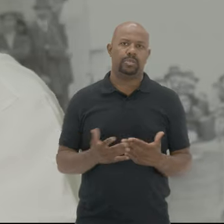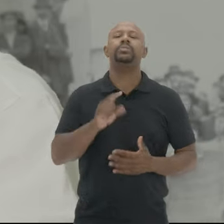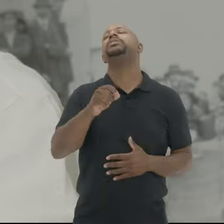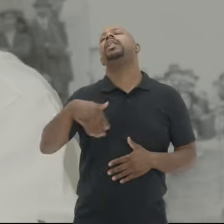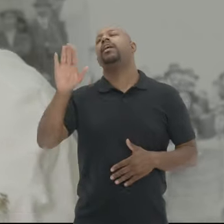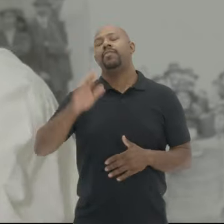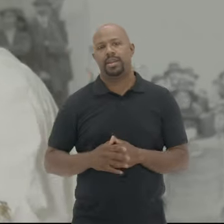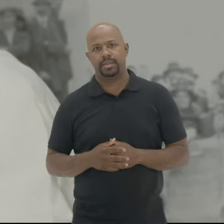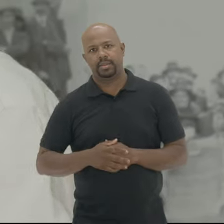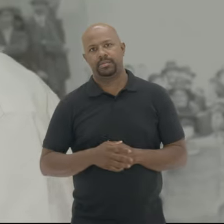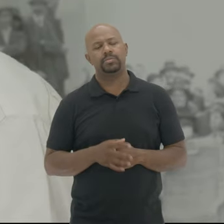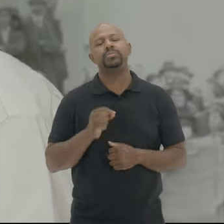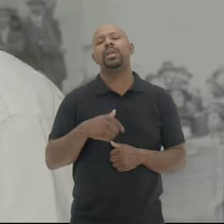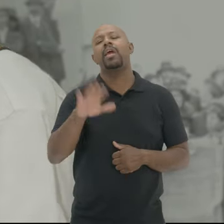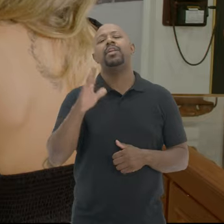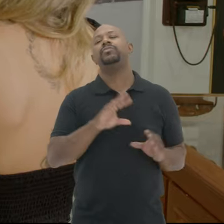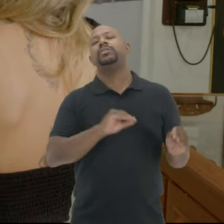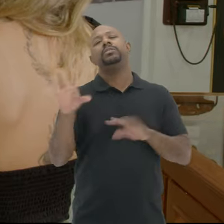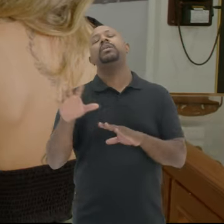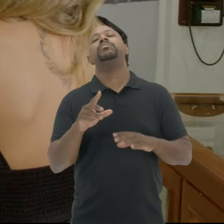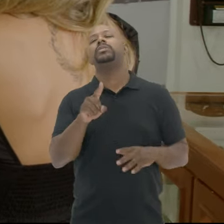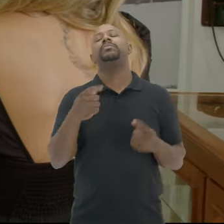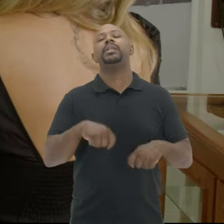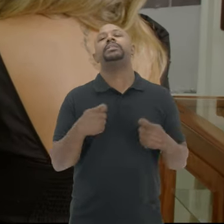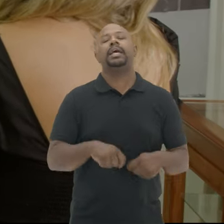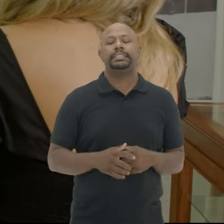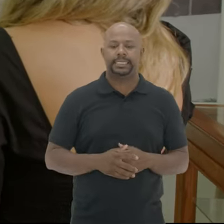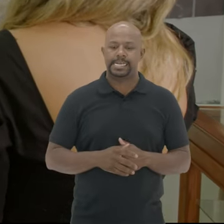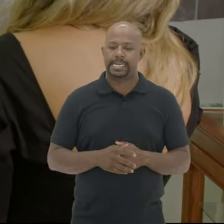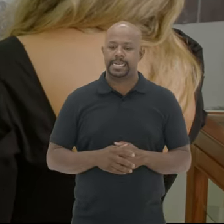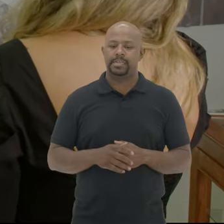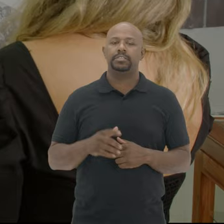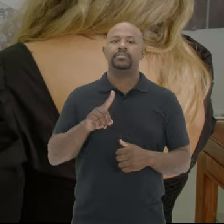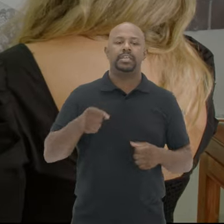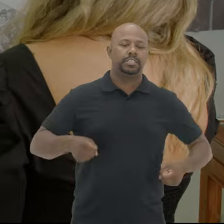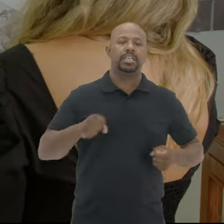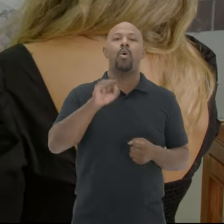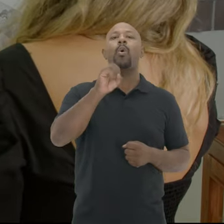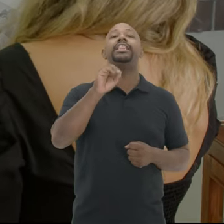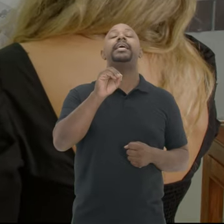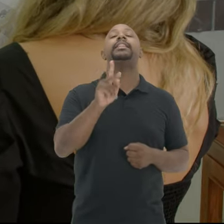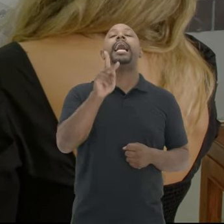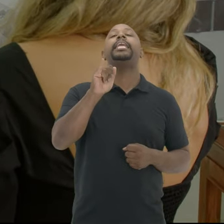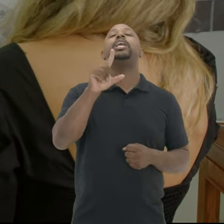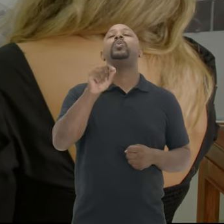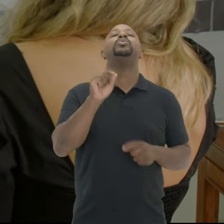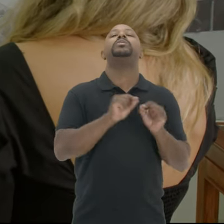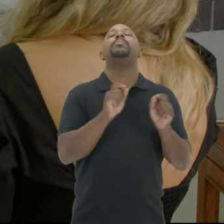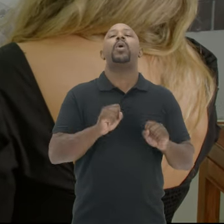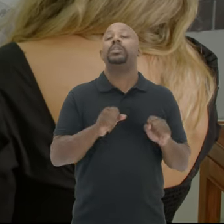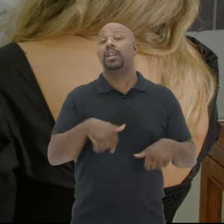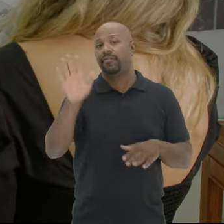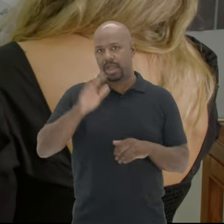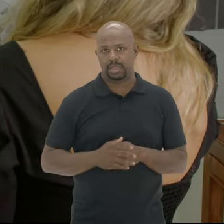O que você levaria? O você levaria? Se você tivesse 80 quilos para levar Levaria o que?